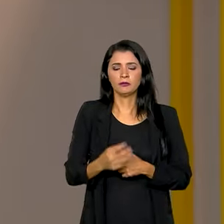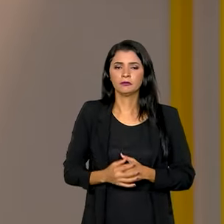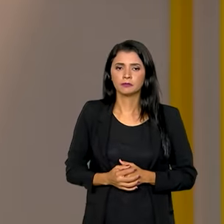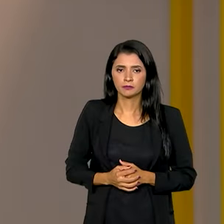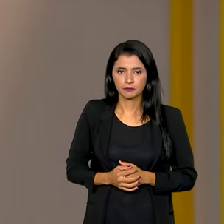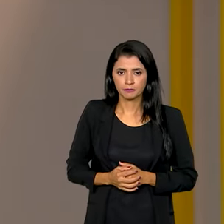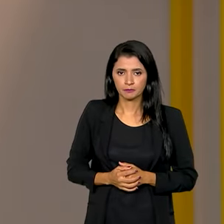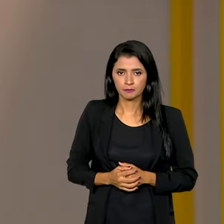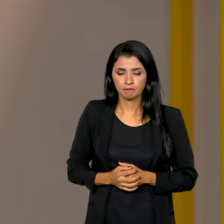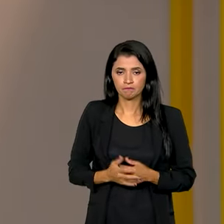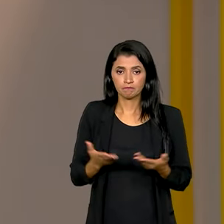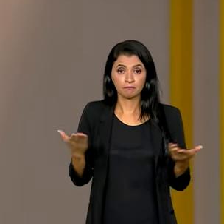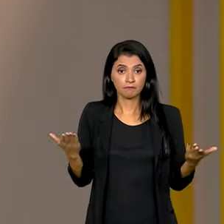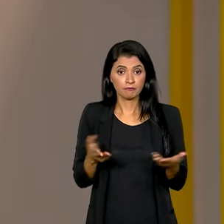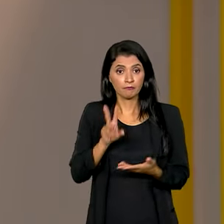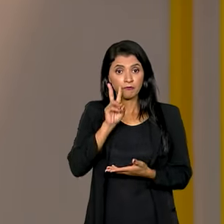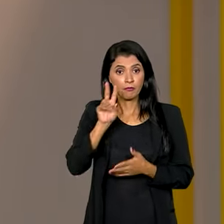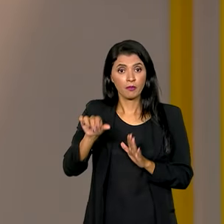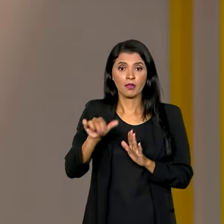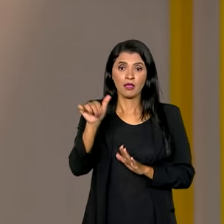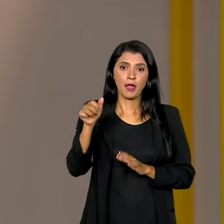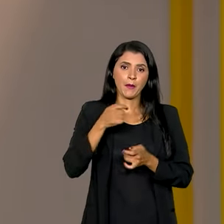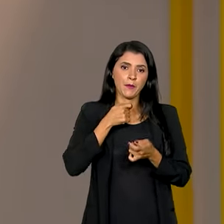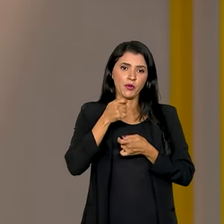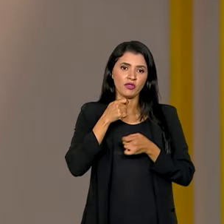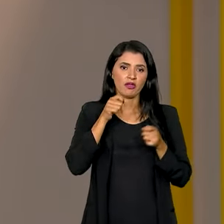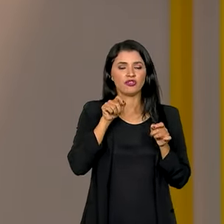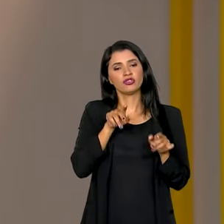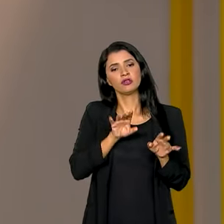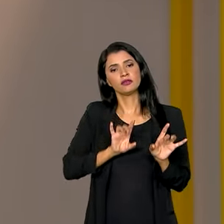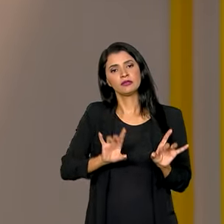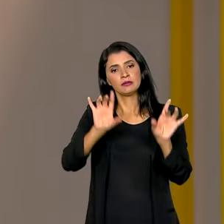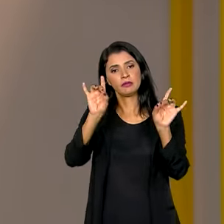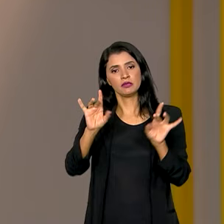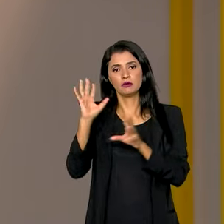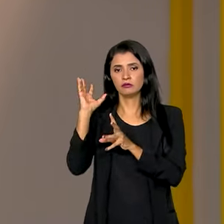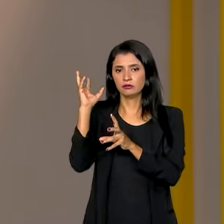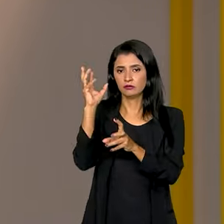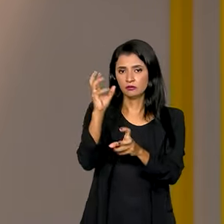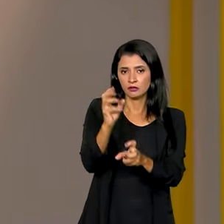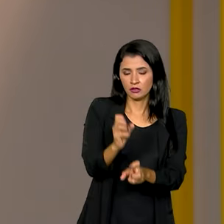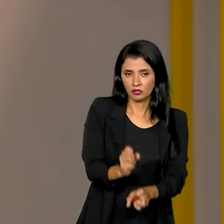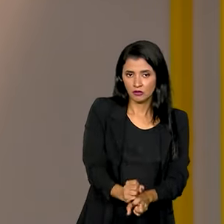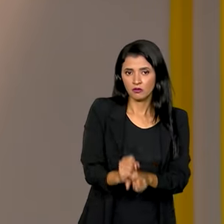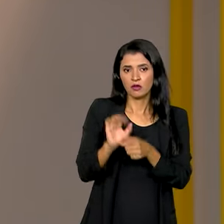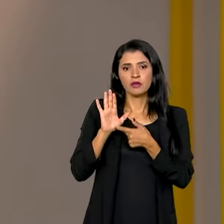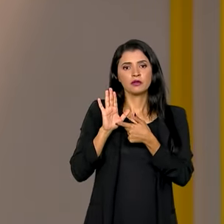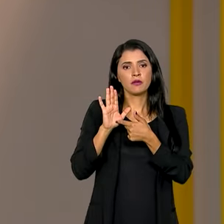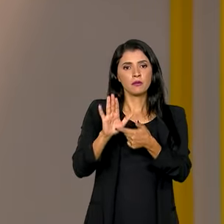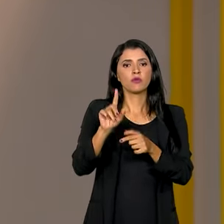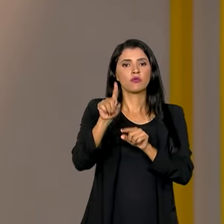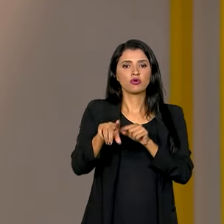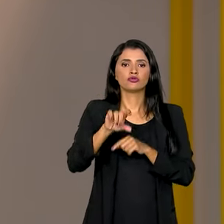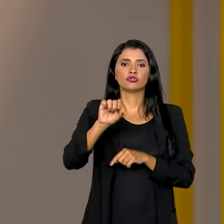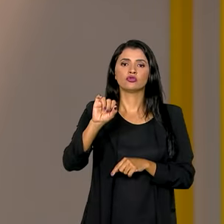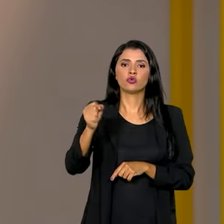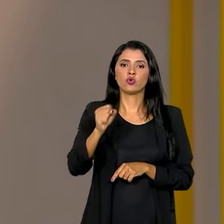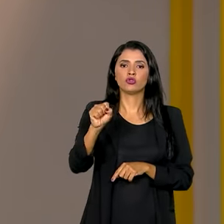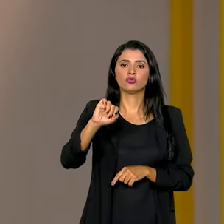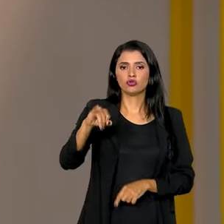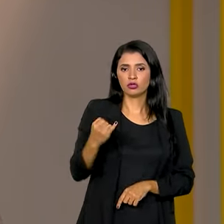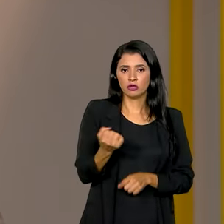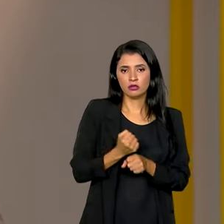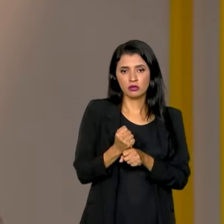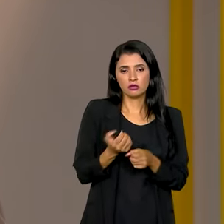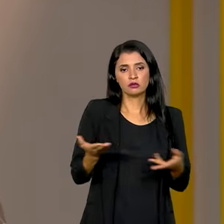Vamos agora para a nossa primeira reportagem especial de retrospectiva, que destaca justamente o dia 8 de janeiro deste